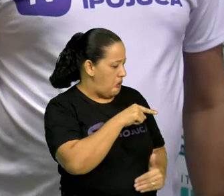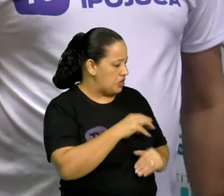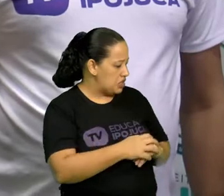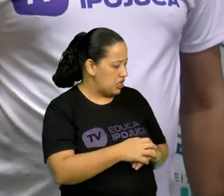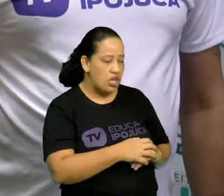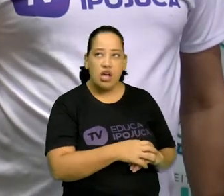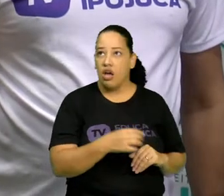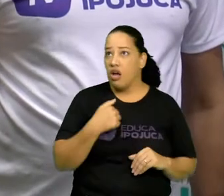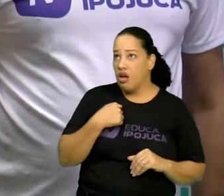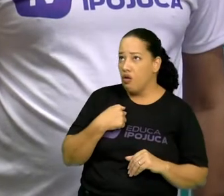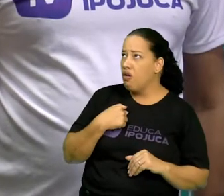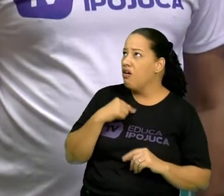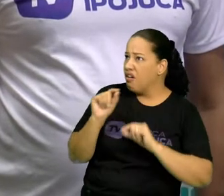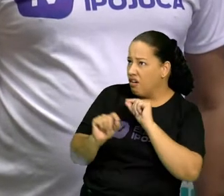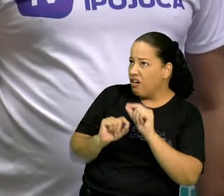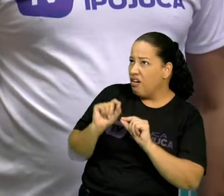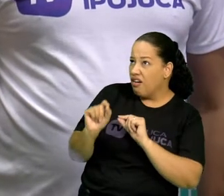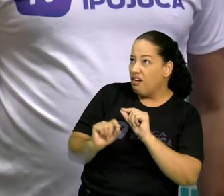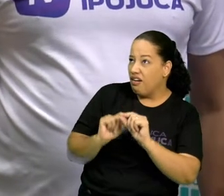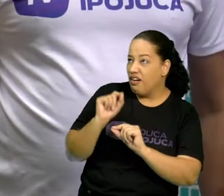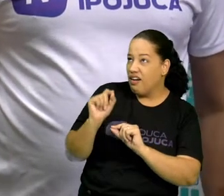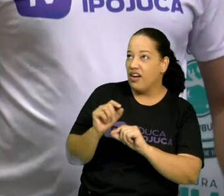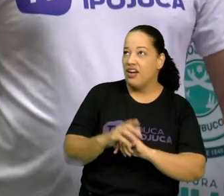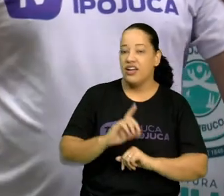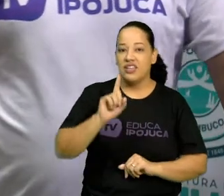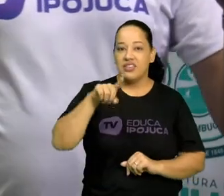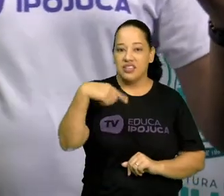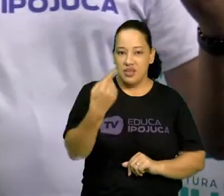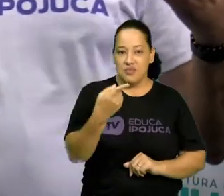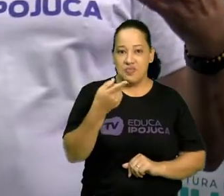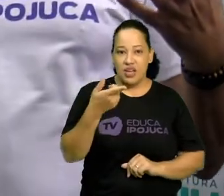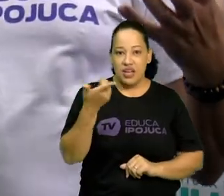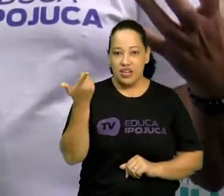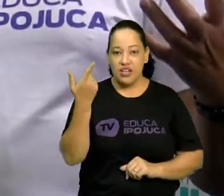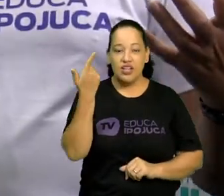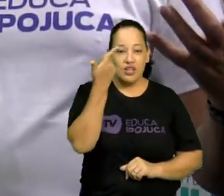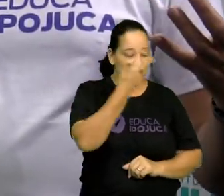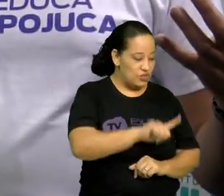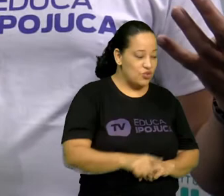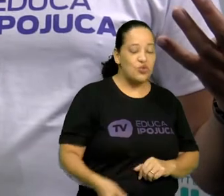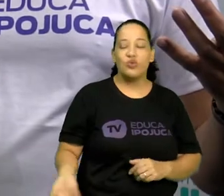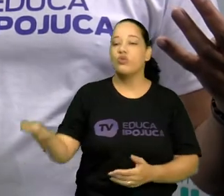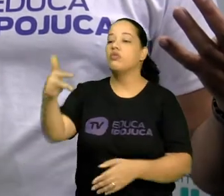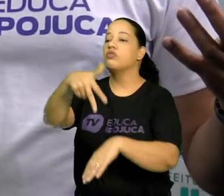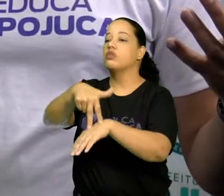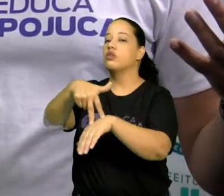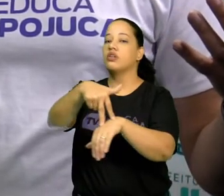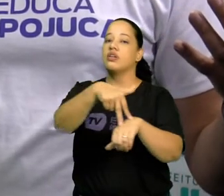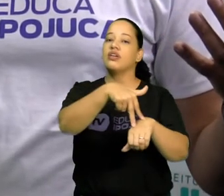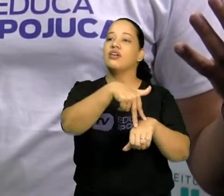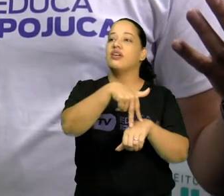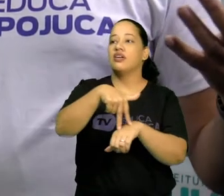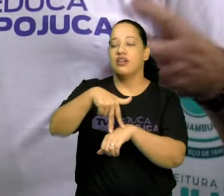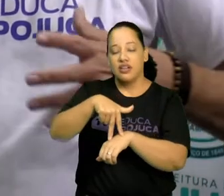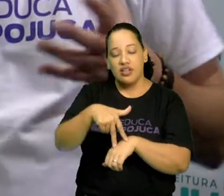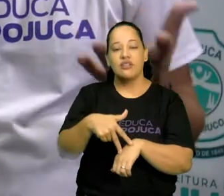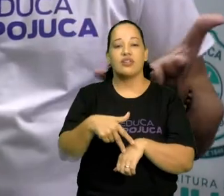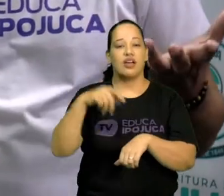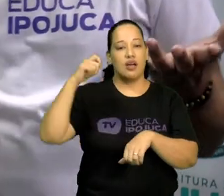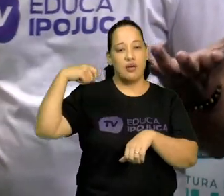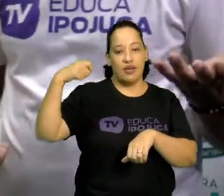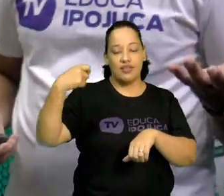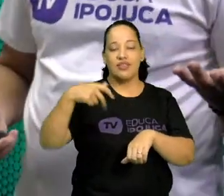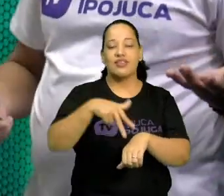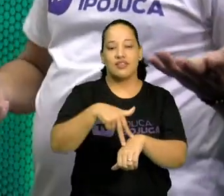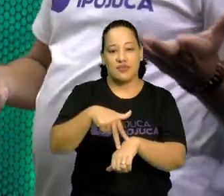Aí você fica... Hã? E depois ele volta novamente para o personagem e você faz... Como é que ele consegue fazer isso? As